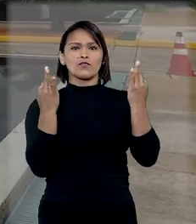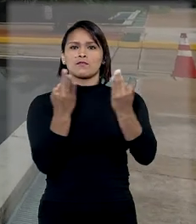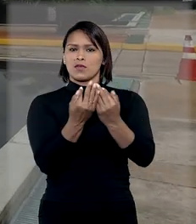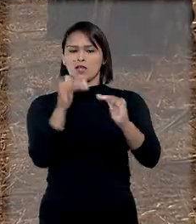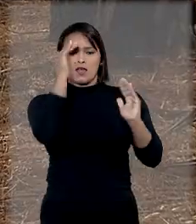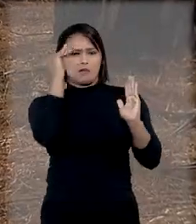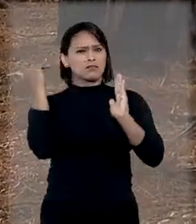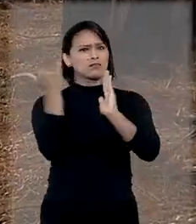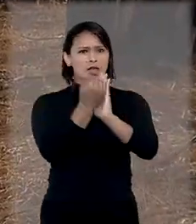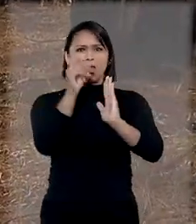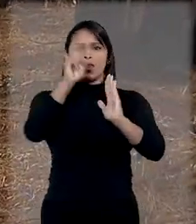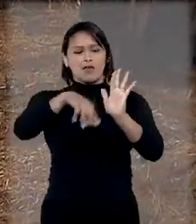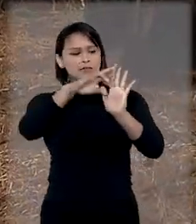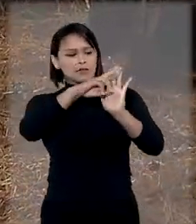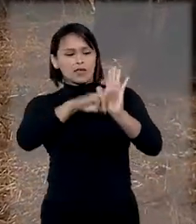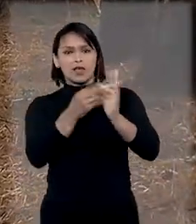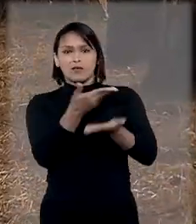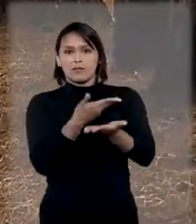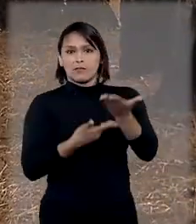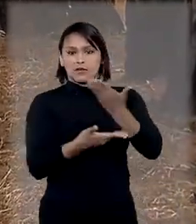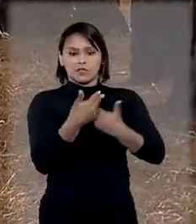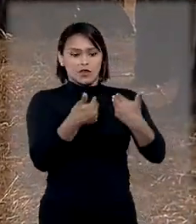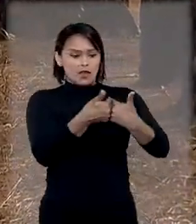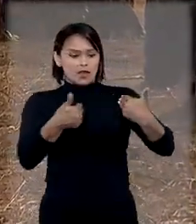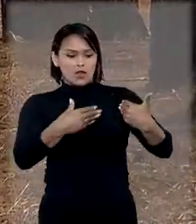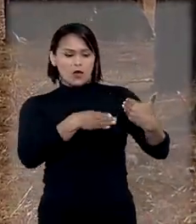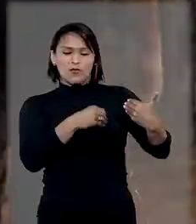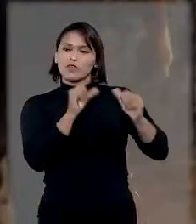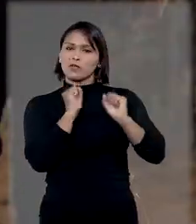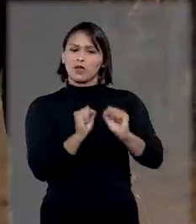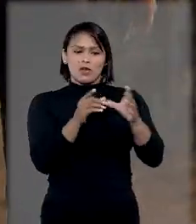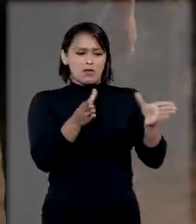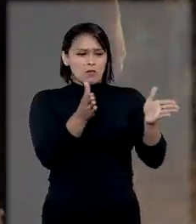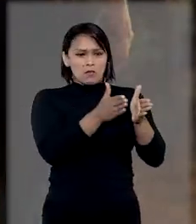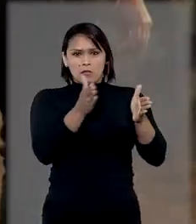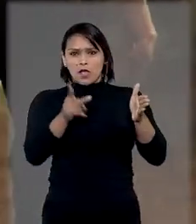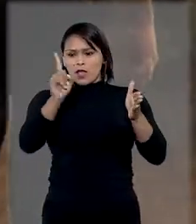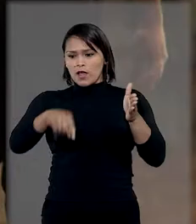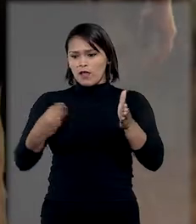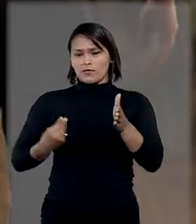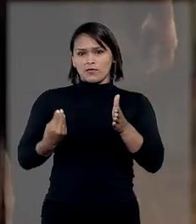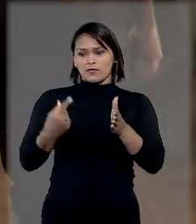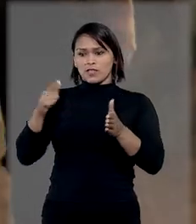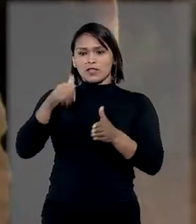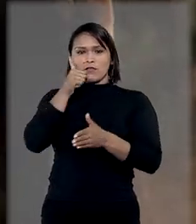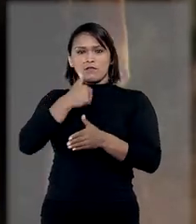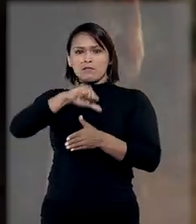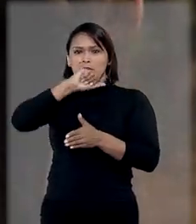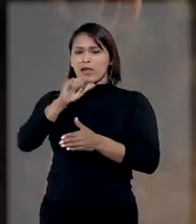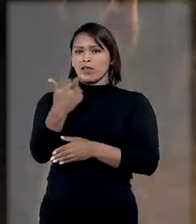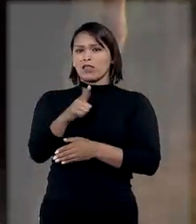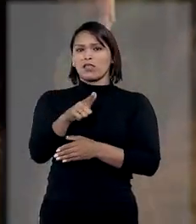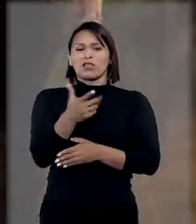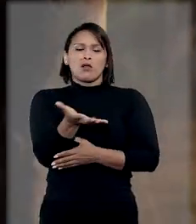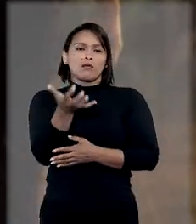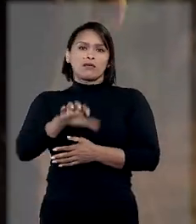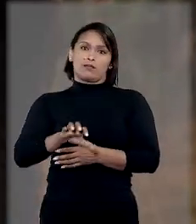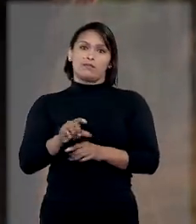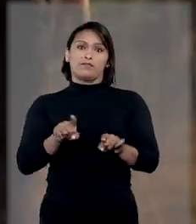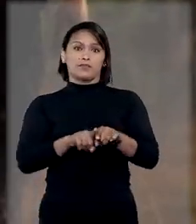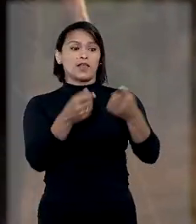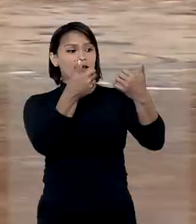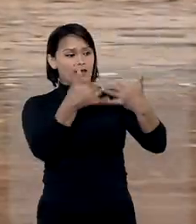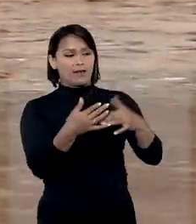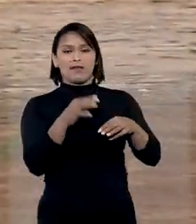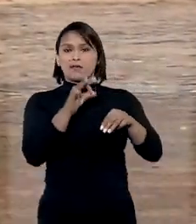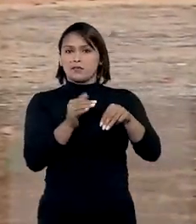familiar, será aplicado o regime compartilhado, exceto se um dos genitores declarar ao magistrado que não deseja a guarda do menor.